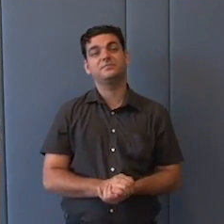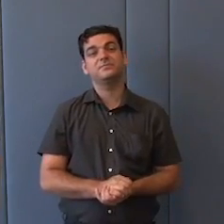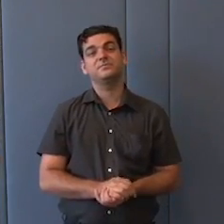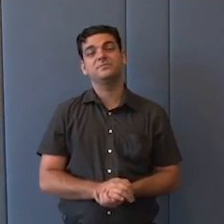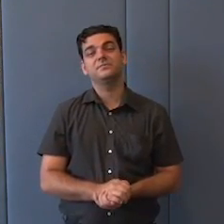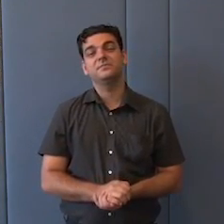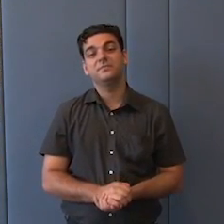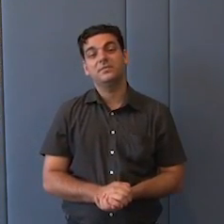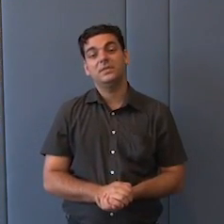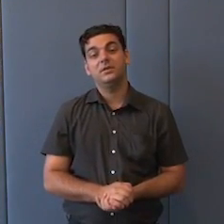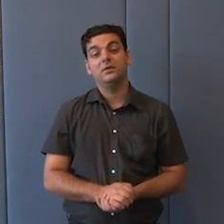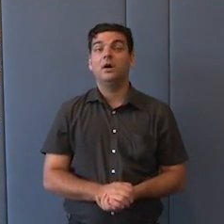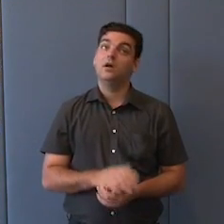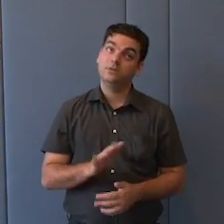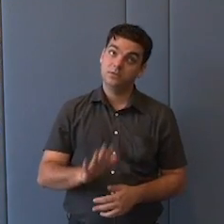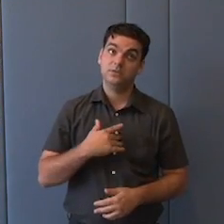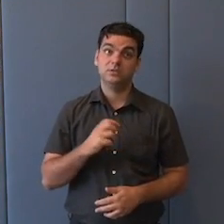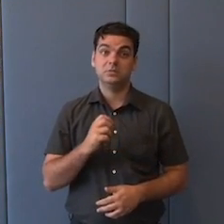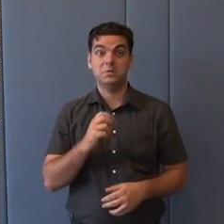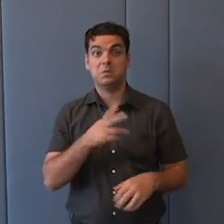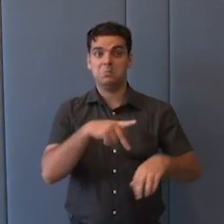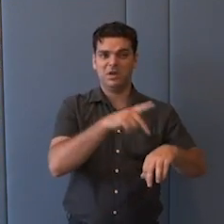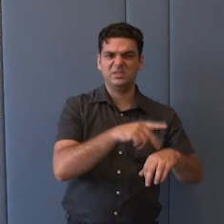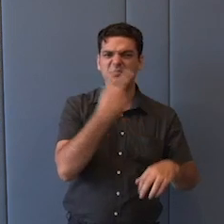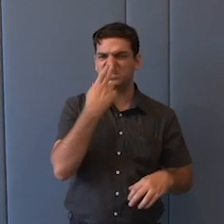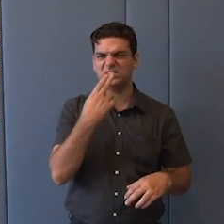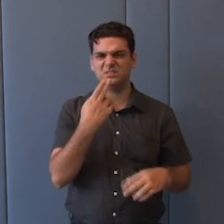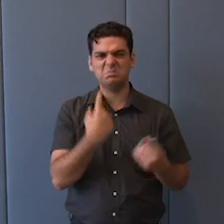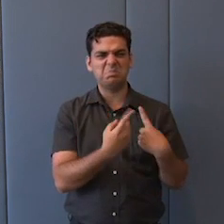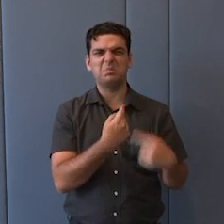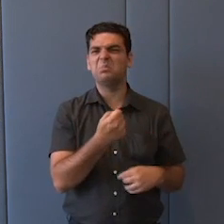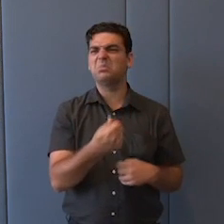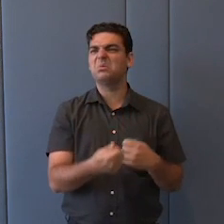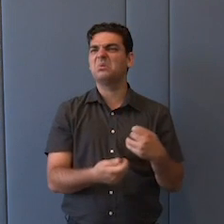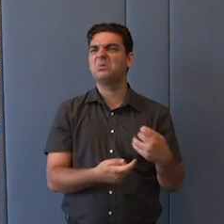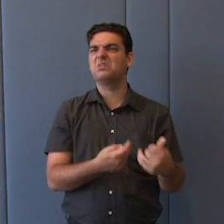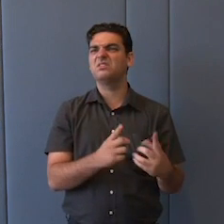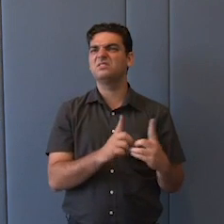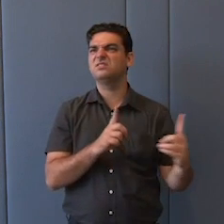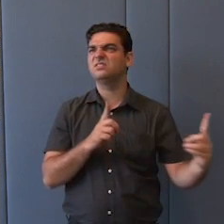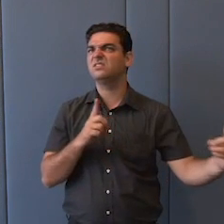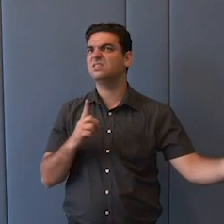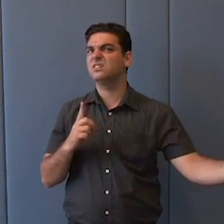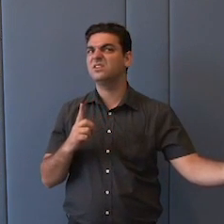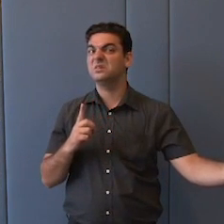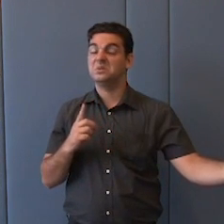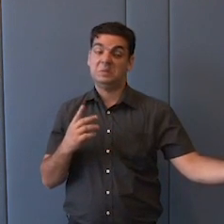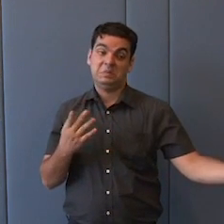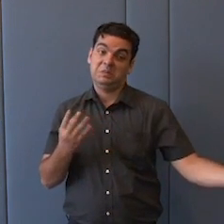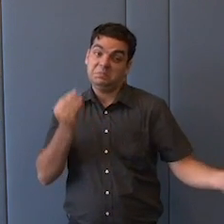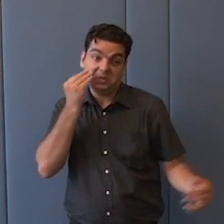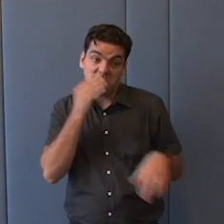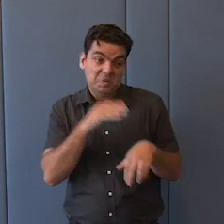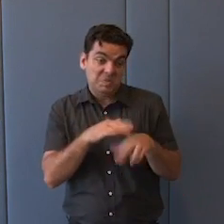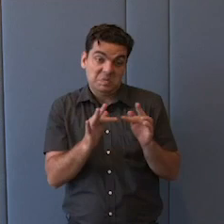em situações normais, quando você tem menos afinidade, você tem, às vezes, um certo teto, uma determinada relação, mas você tenta usar